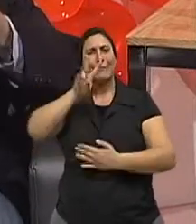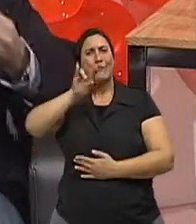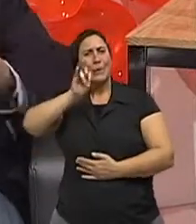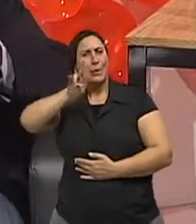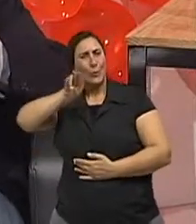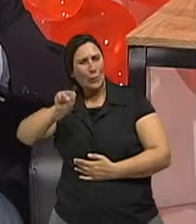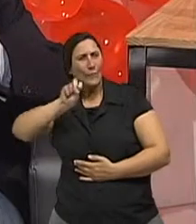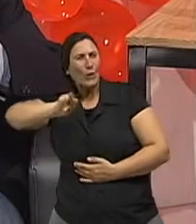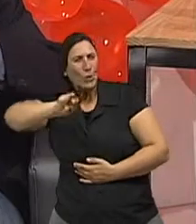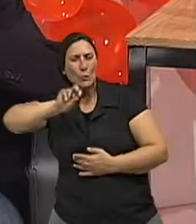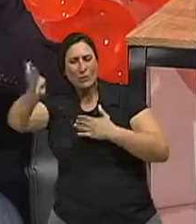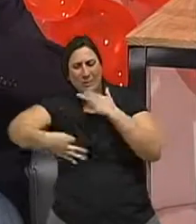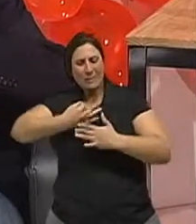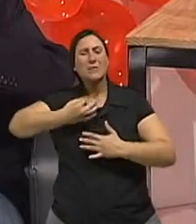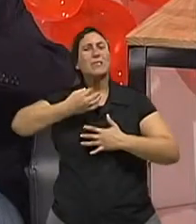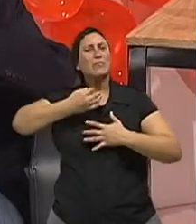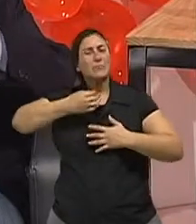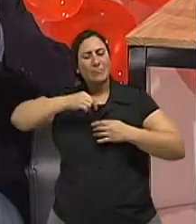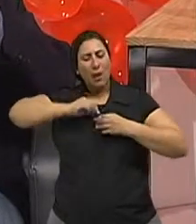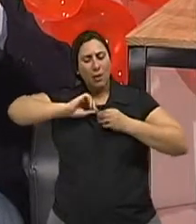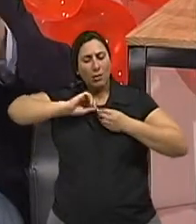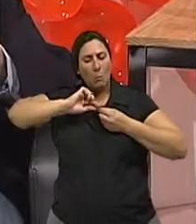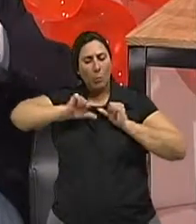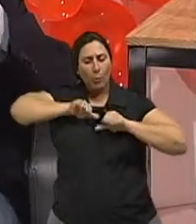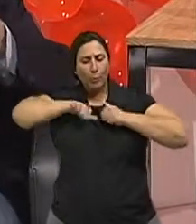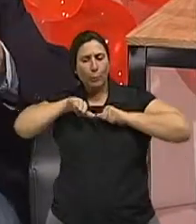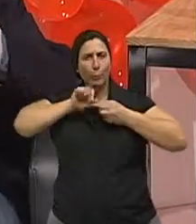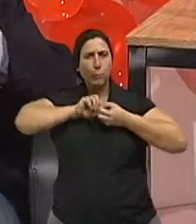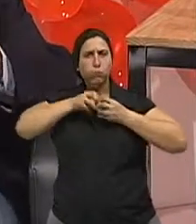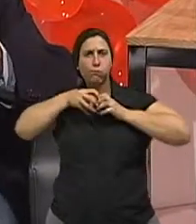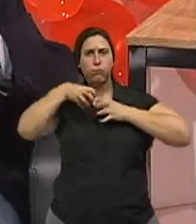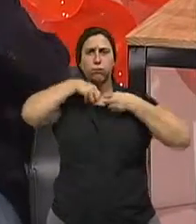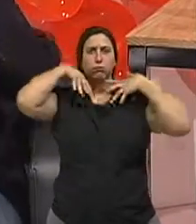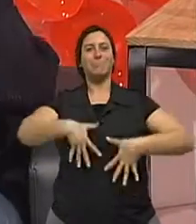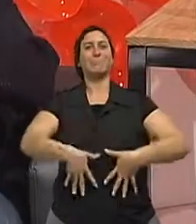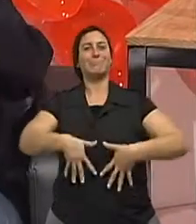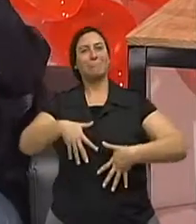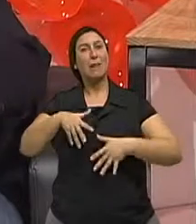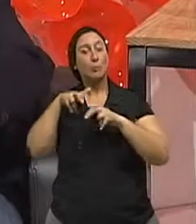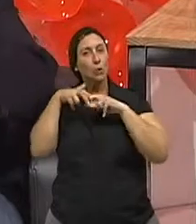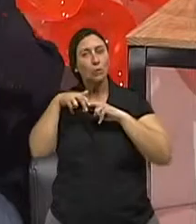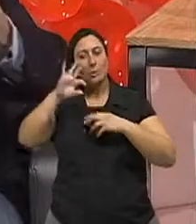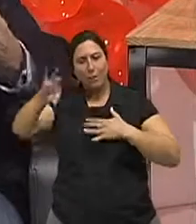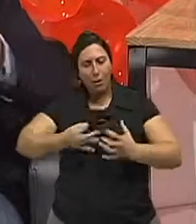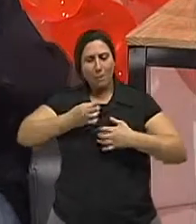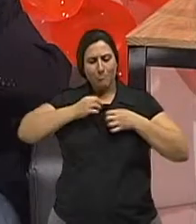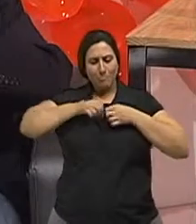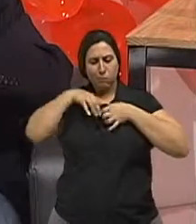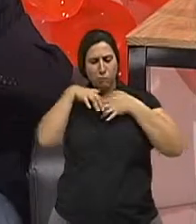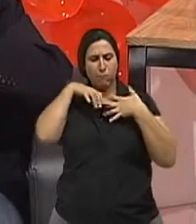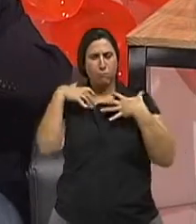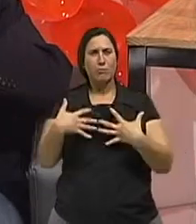geneticamente. Então, se precisa fazer vacinas atualizadas anualmente. A Organização